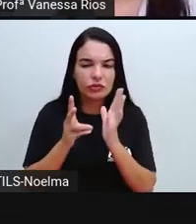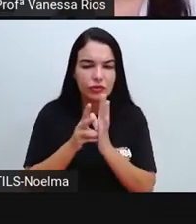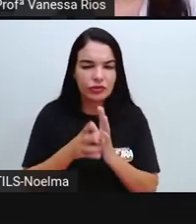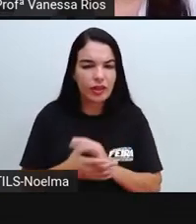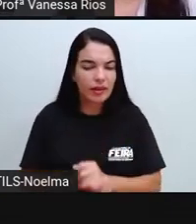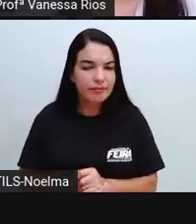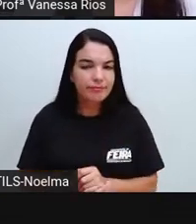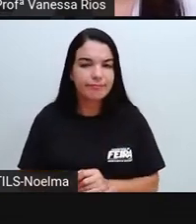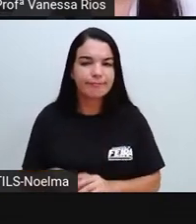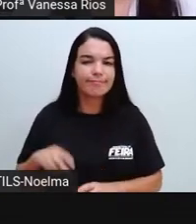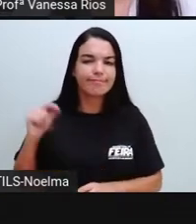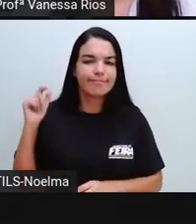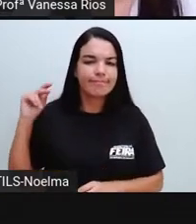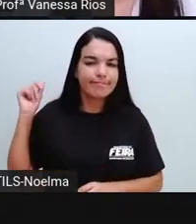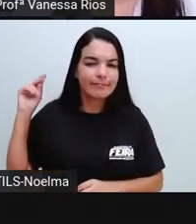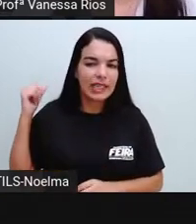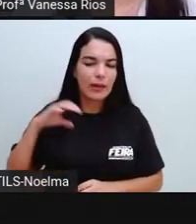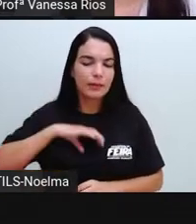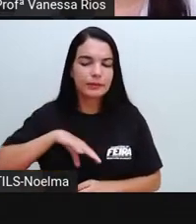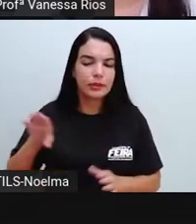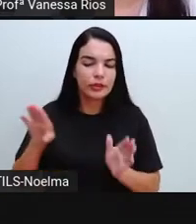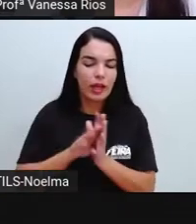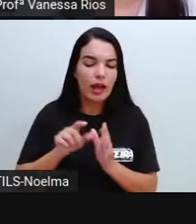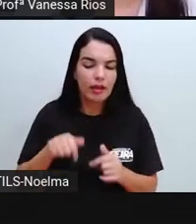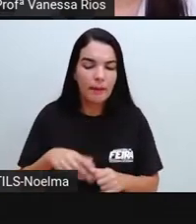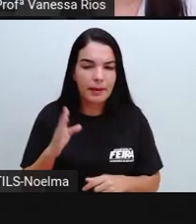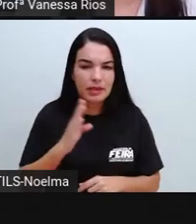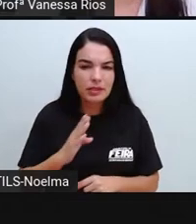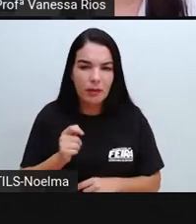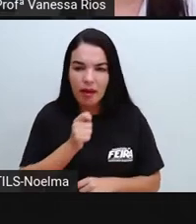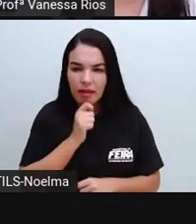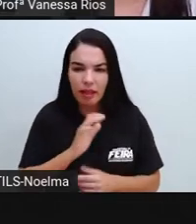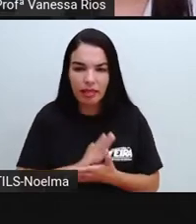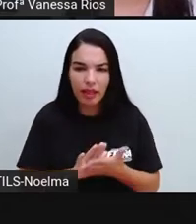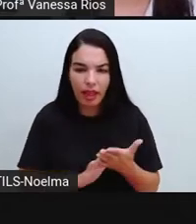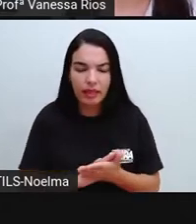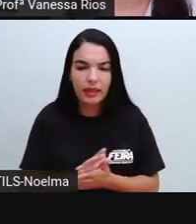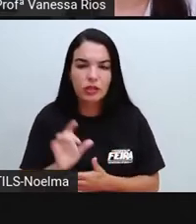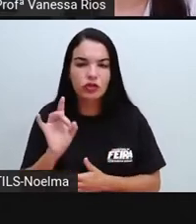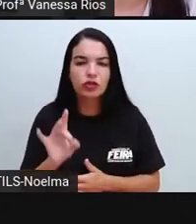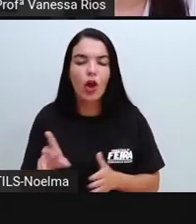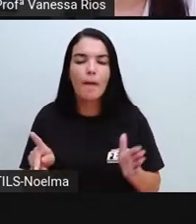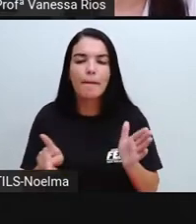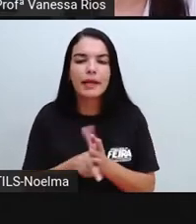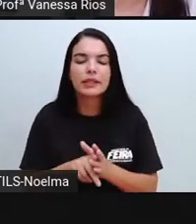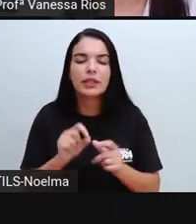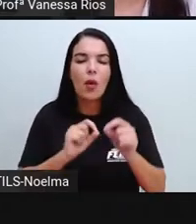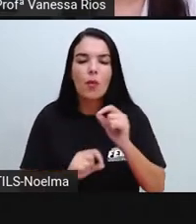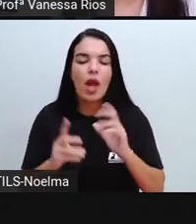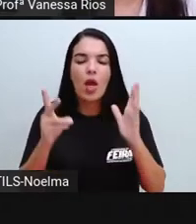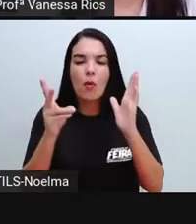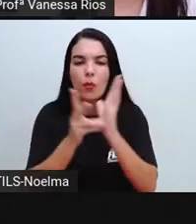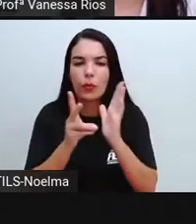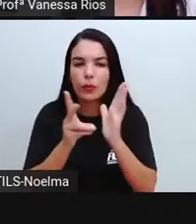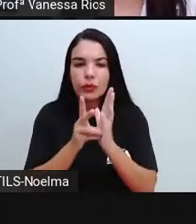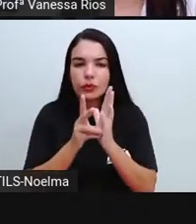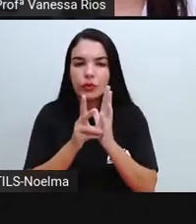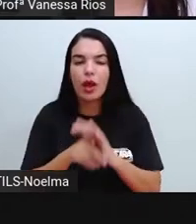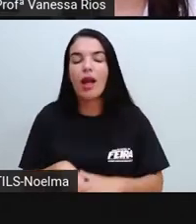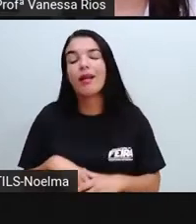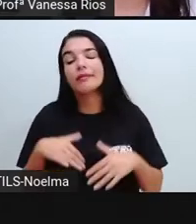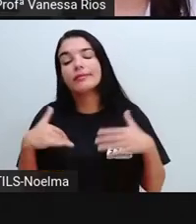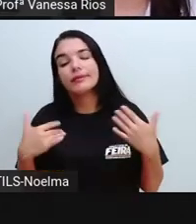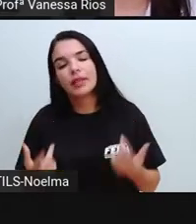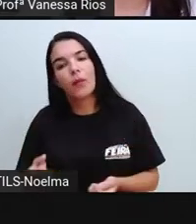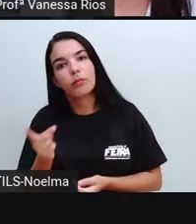aí da chegada dos portugueses, no período em que estavam apenas os indígenas no território brasileiro. Não são aí